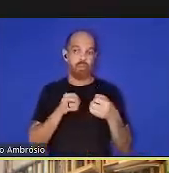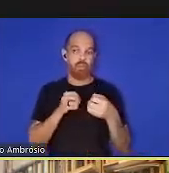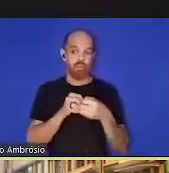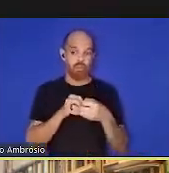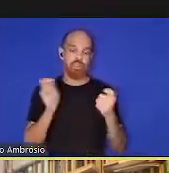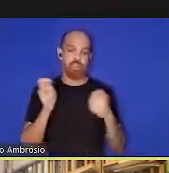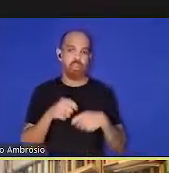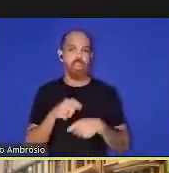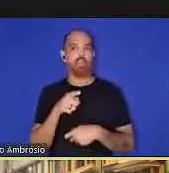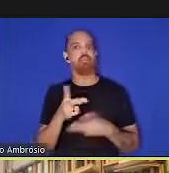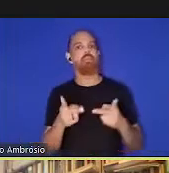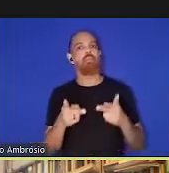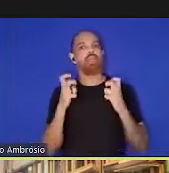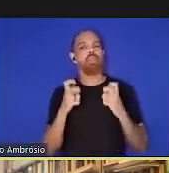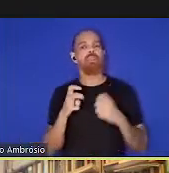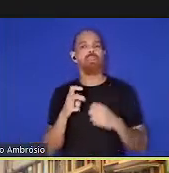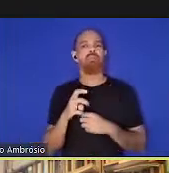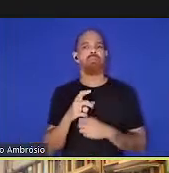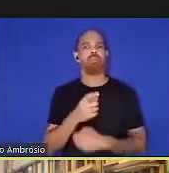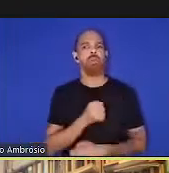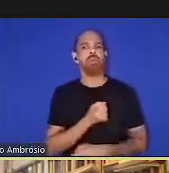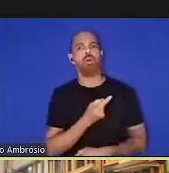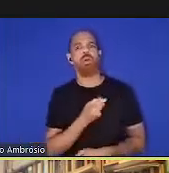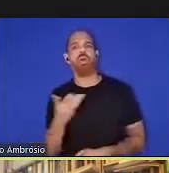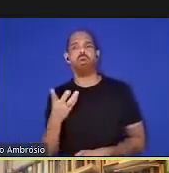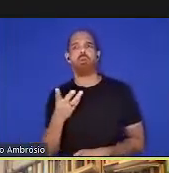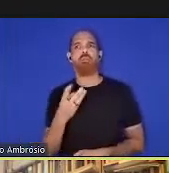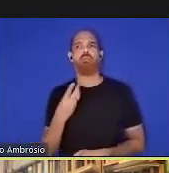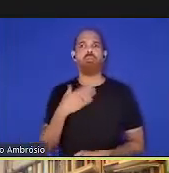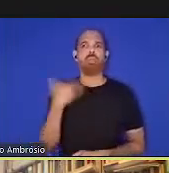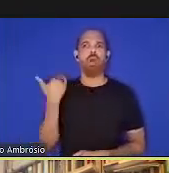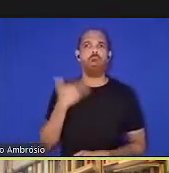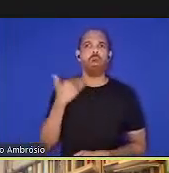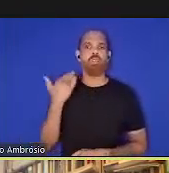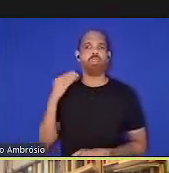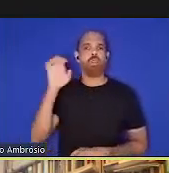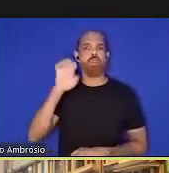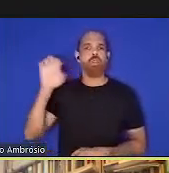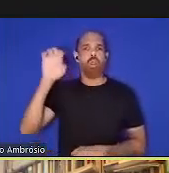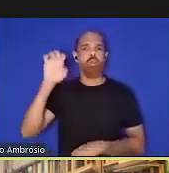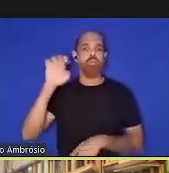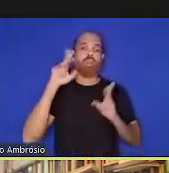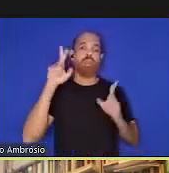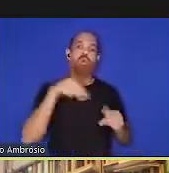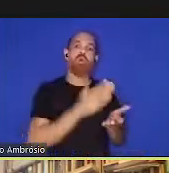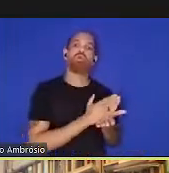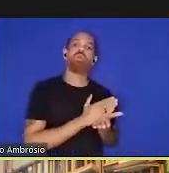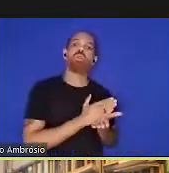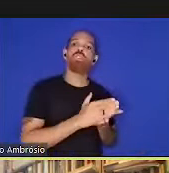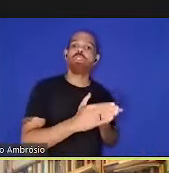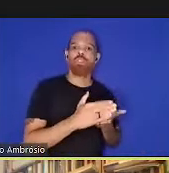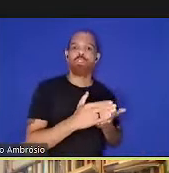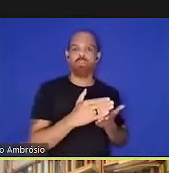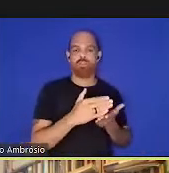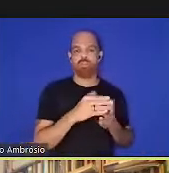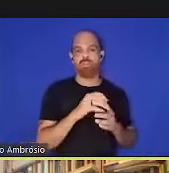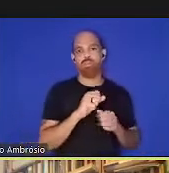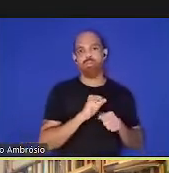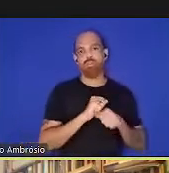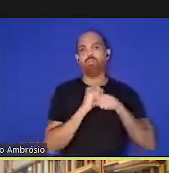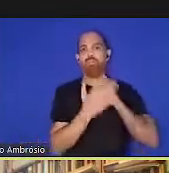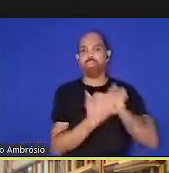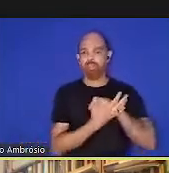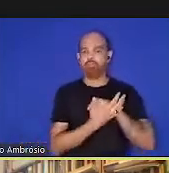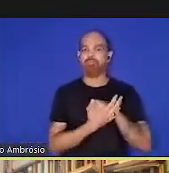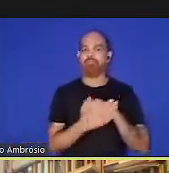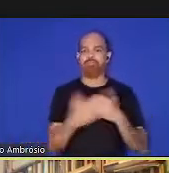ver que tem tantas mortes agora na Europa quanto no início da pandemia, até